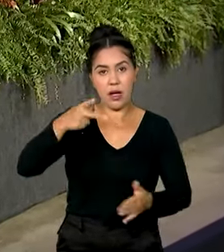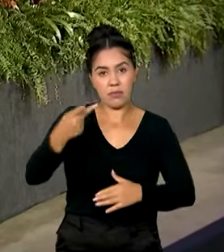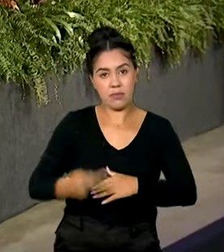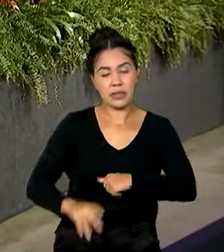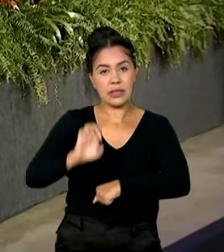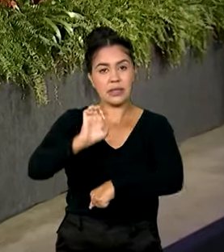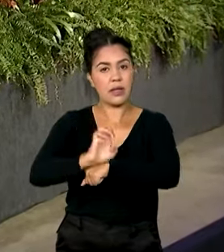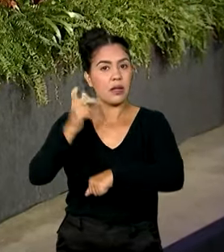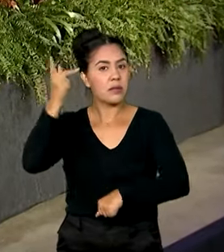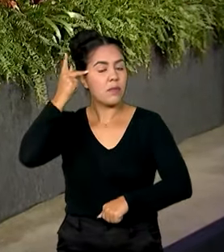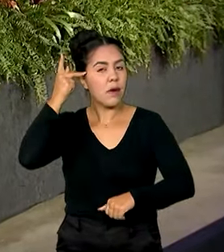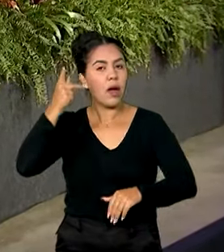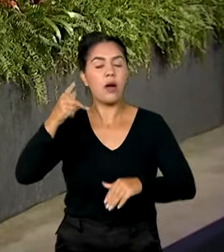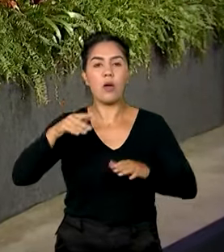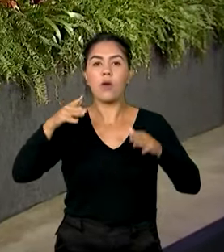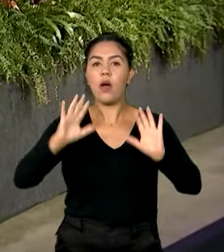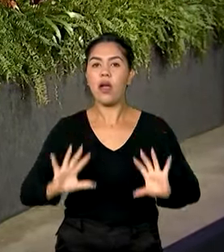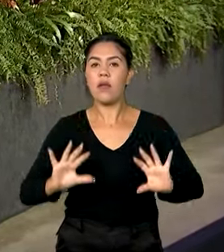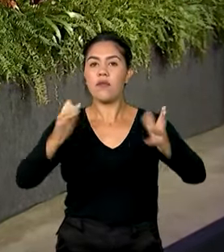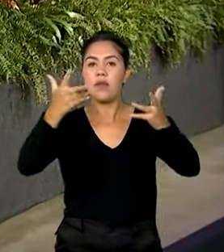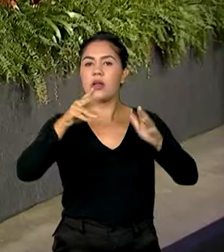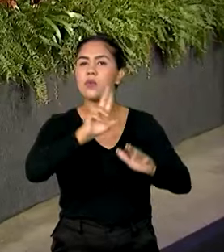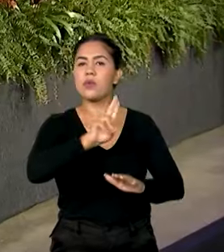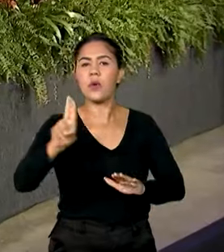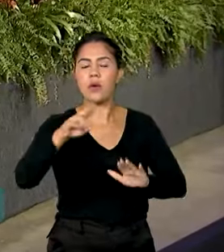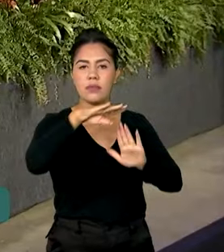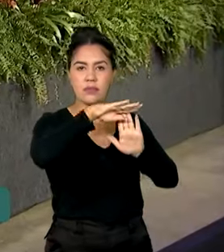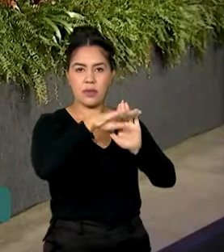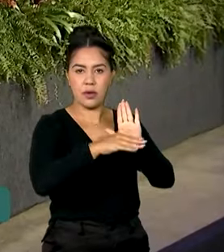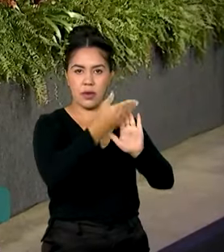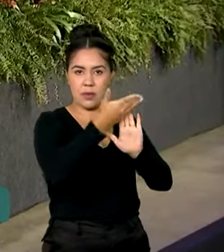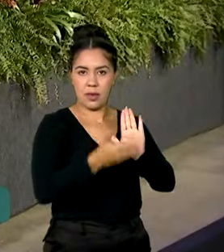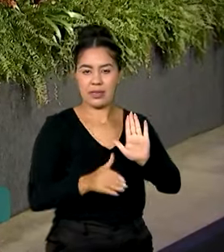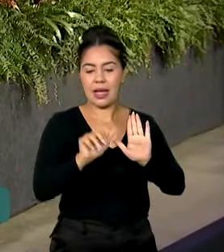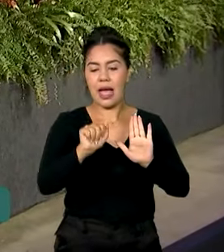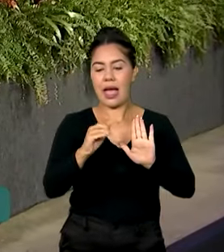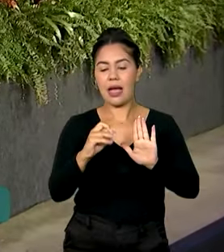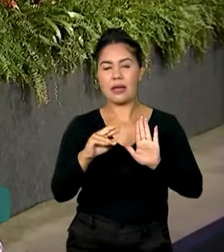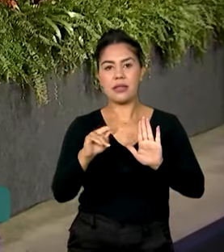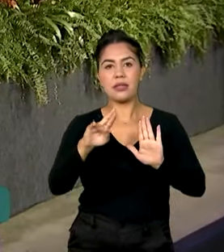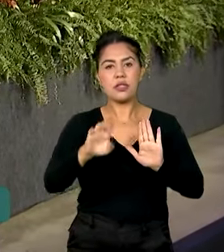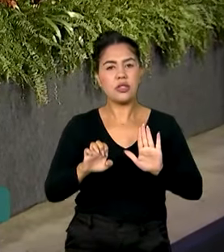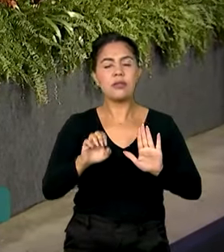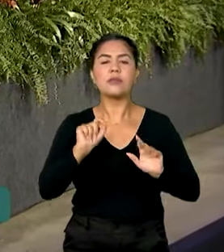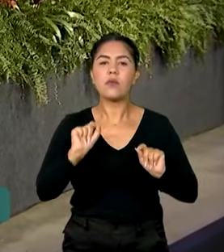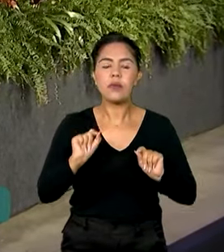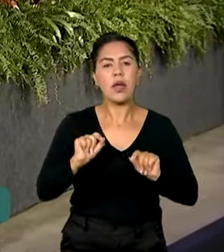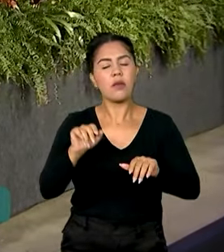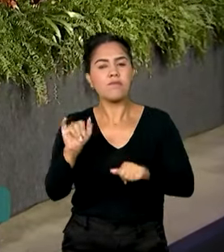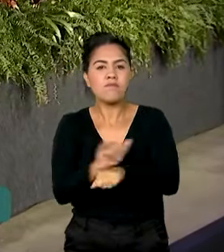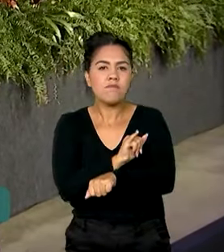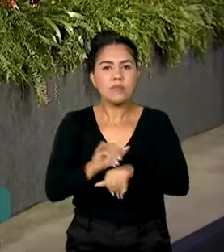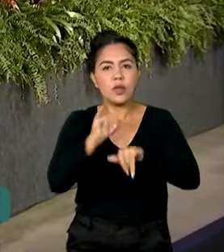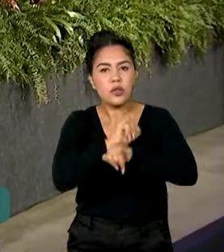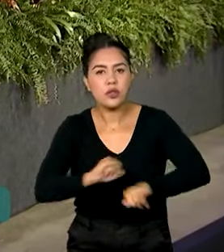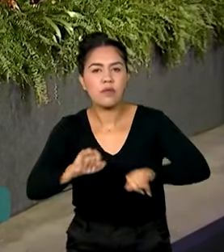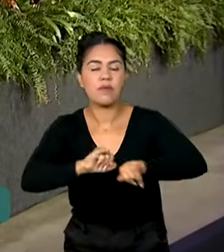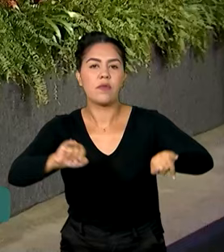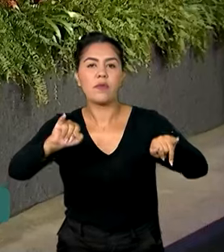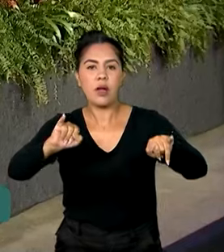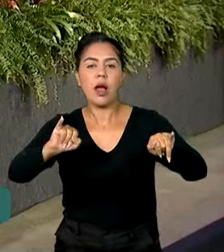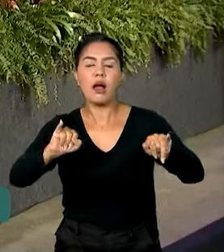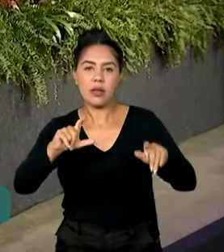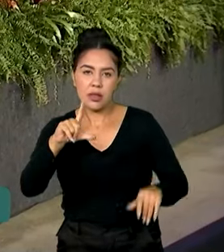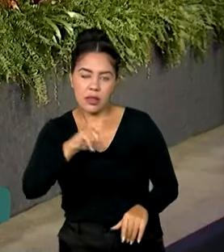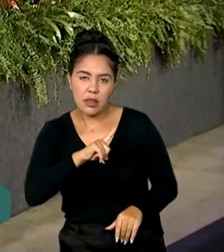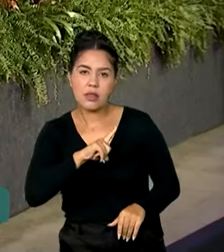do evento Acredite no Seu Negócio. A proposta é divulgar os mecanismos de auxílio do programa Acredita, que